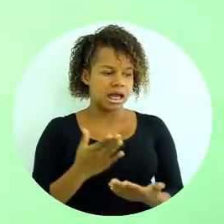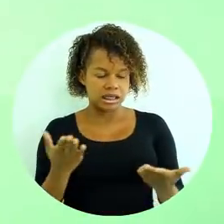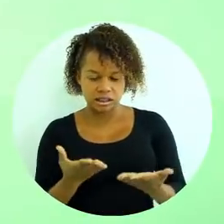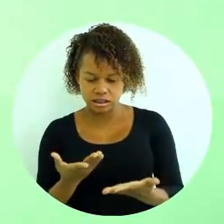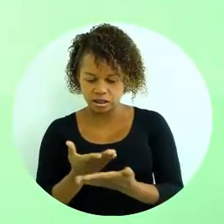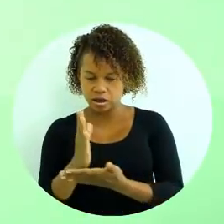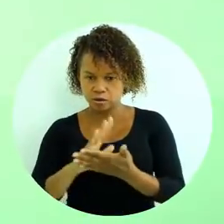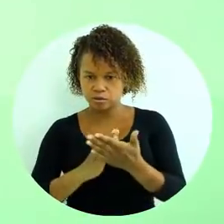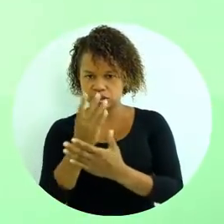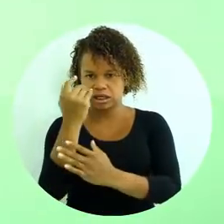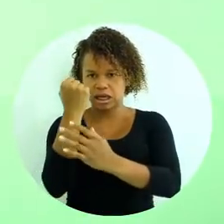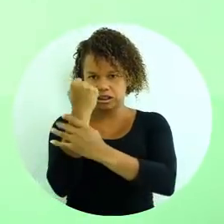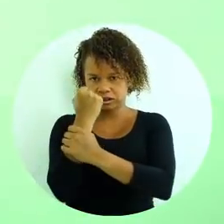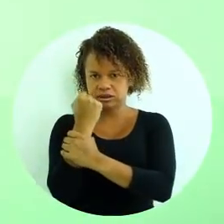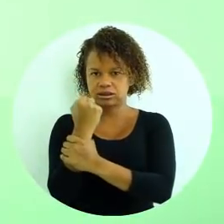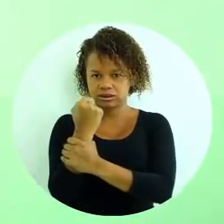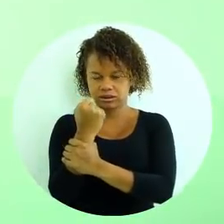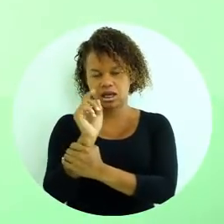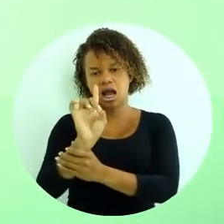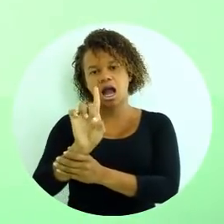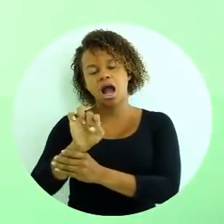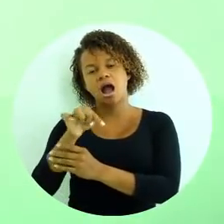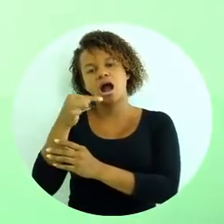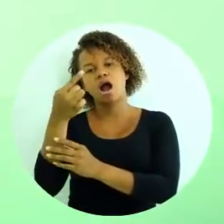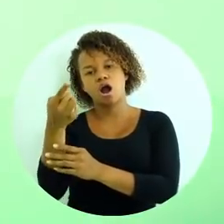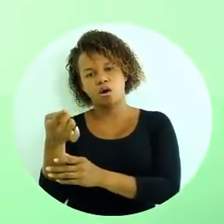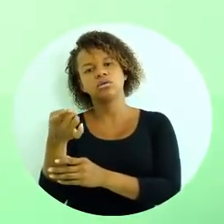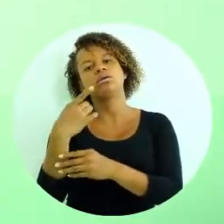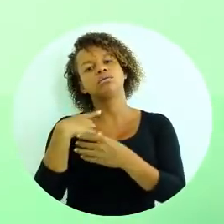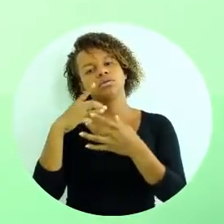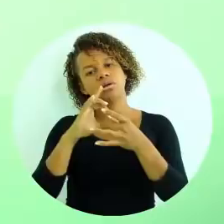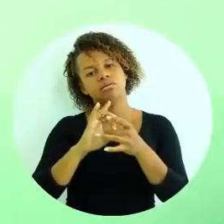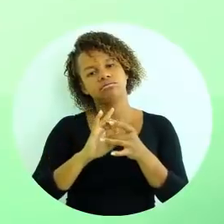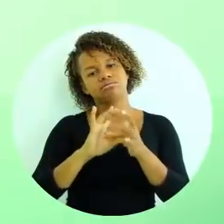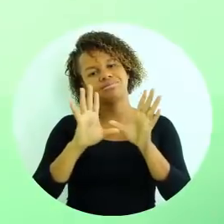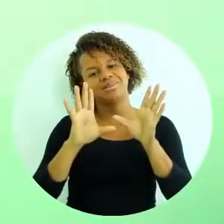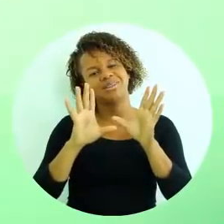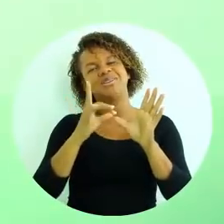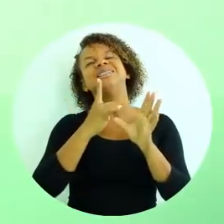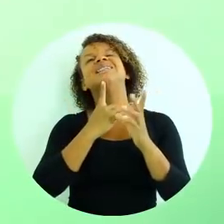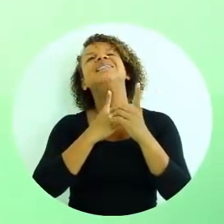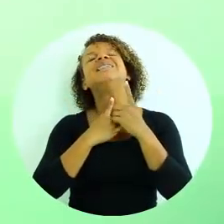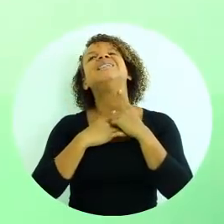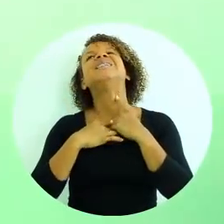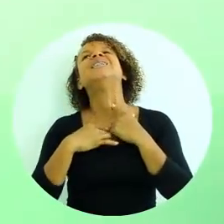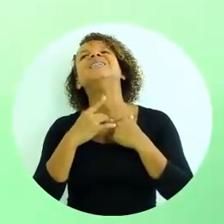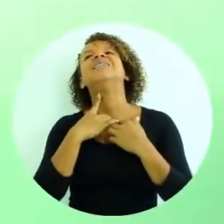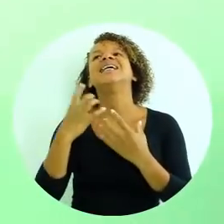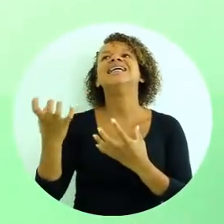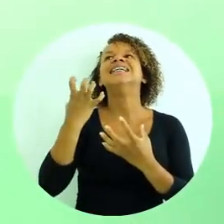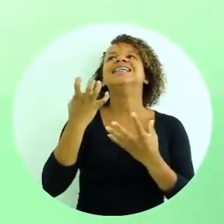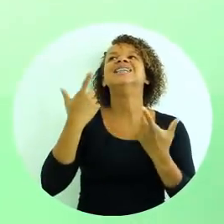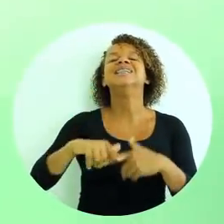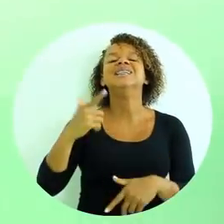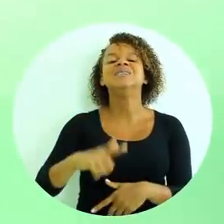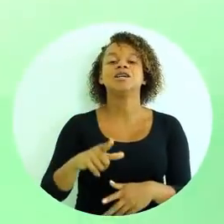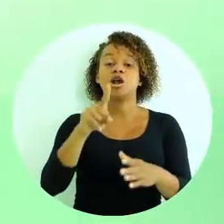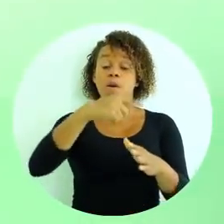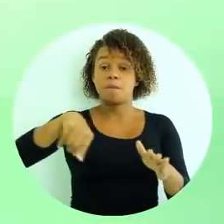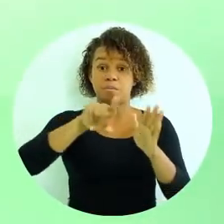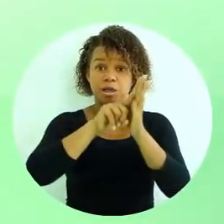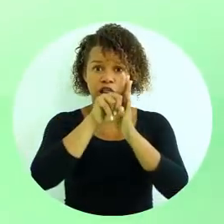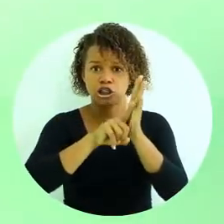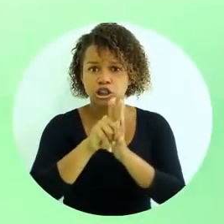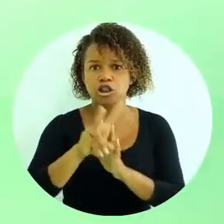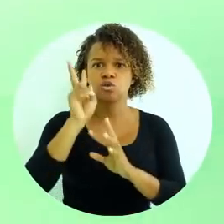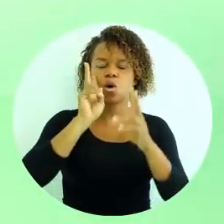Bem, estes são algumas das garantias, há outras, vou deixar vocês com gostinho de quero mais,